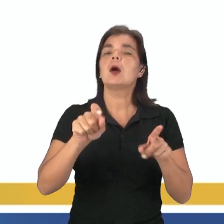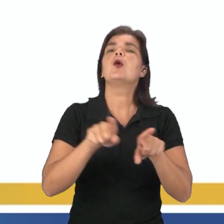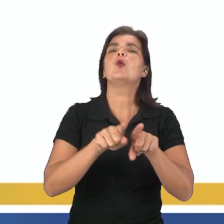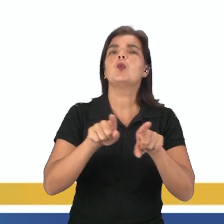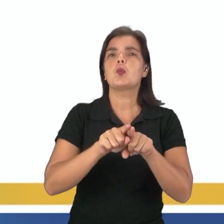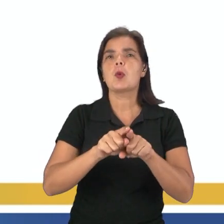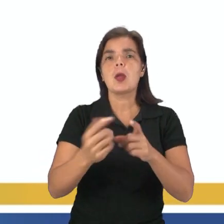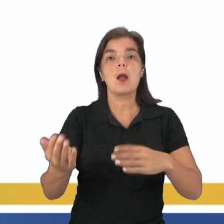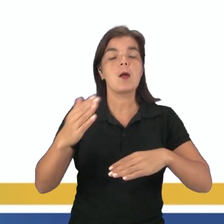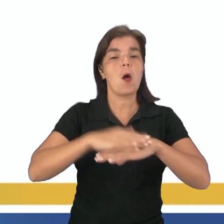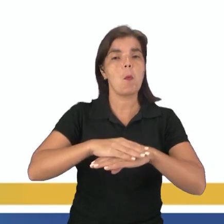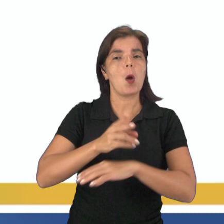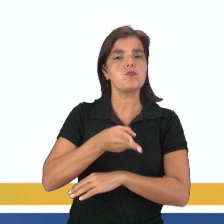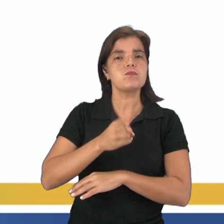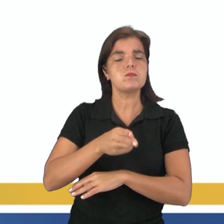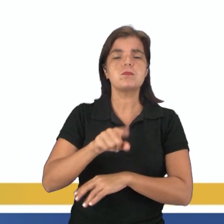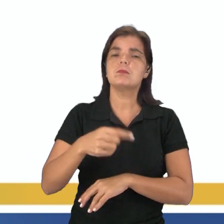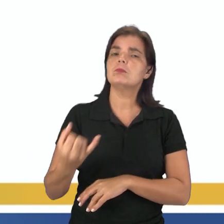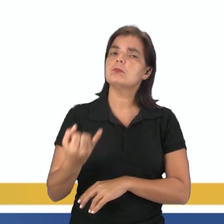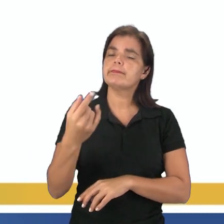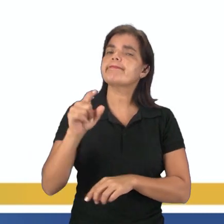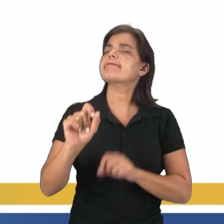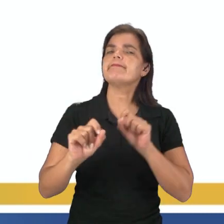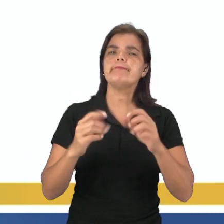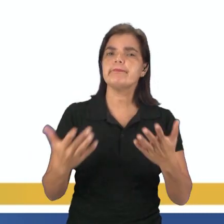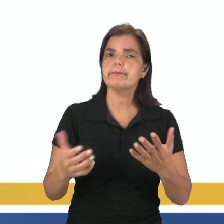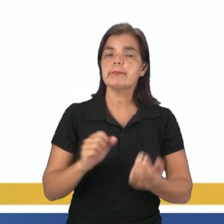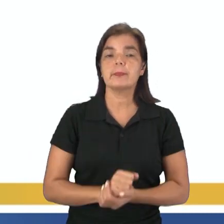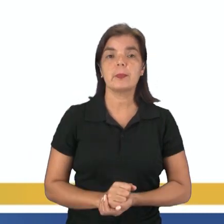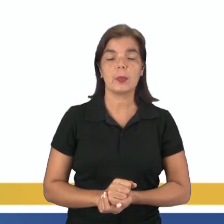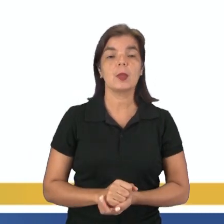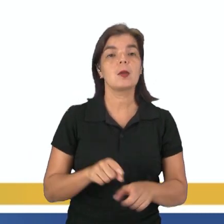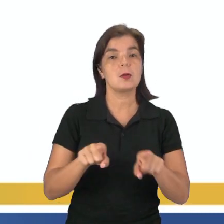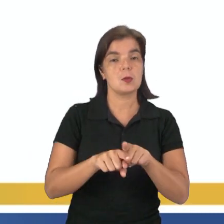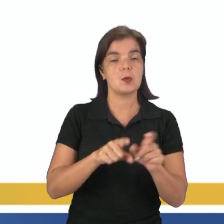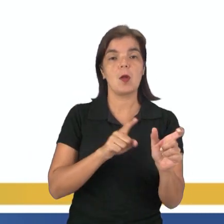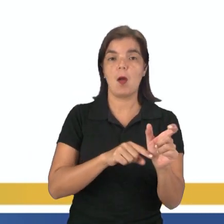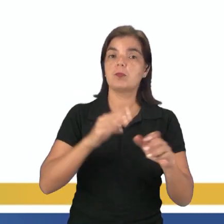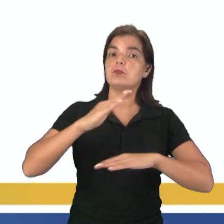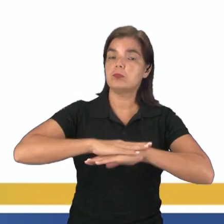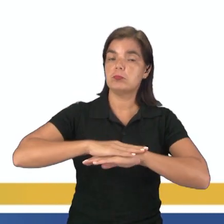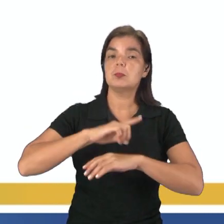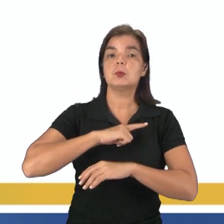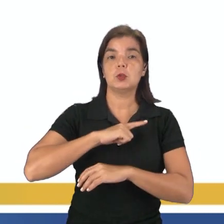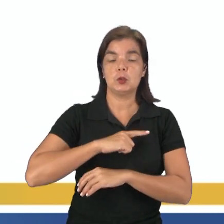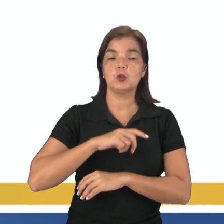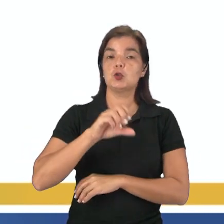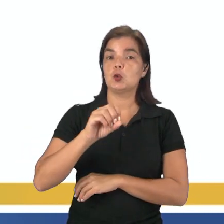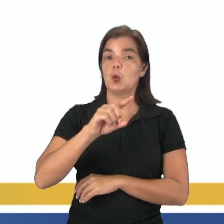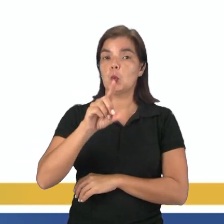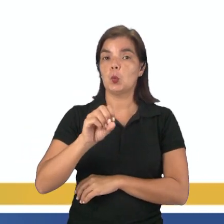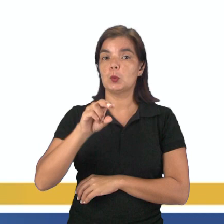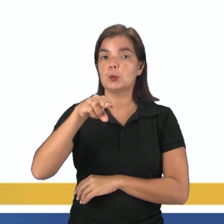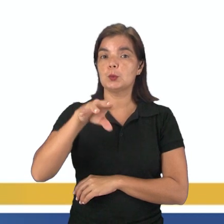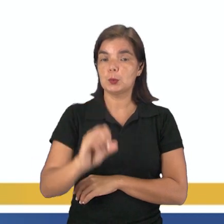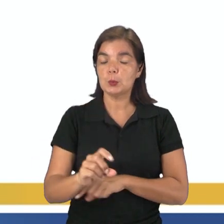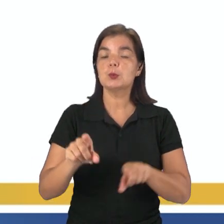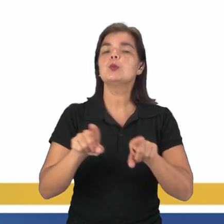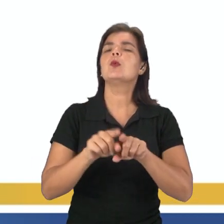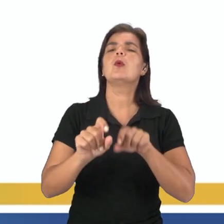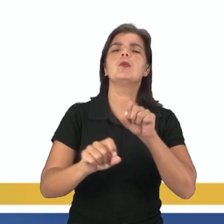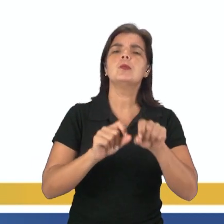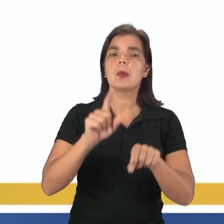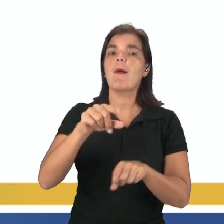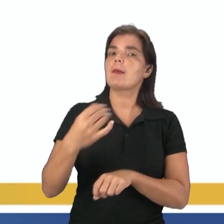chamada de camada estável. O é importante a gente destacar sobre ela? Que na estratosfera, a gente tem a camada de ozônio. E a camada de